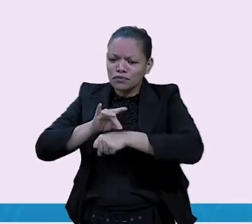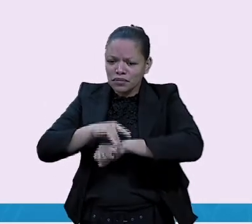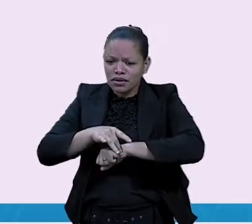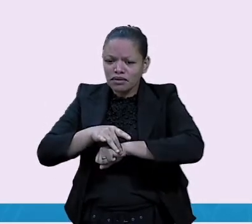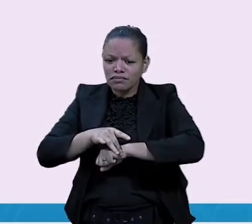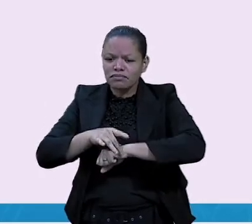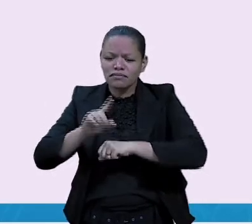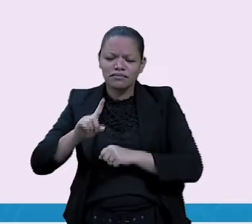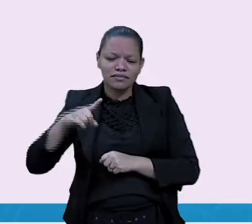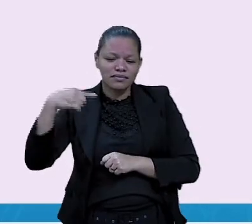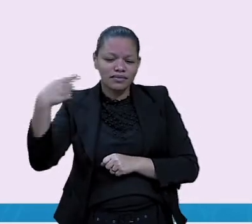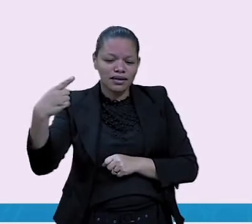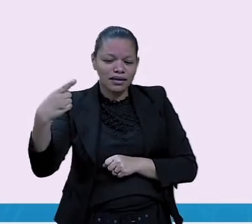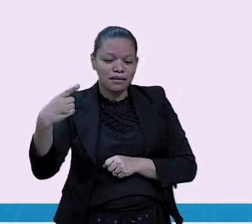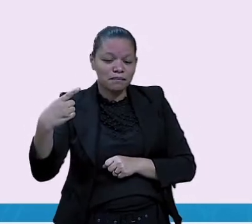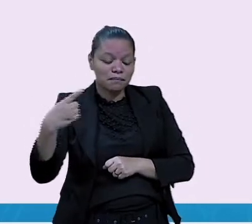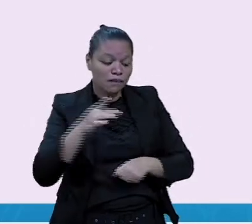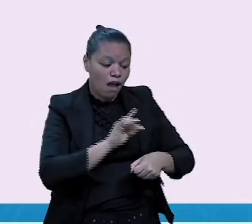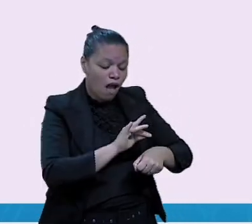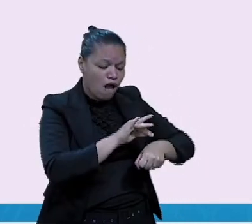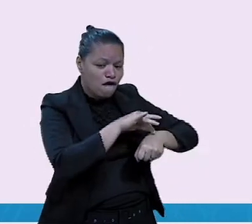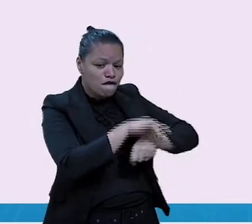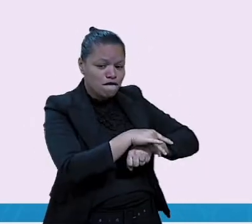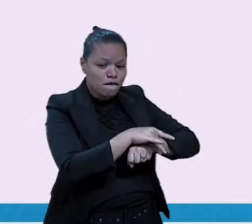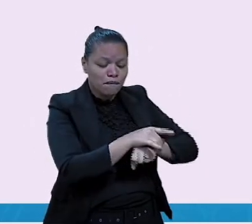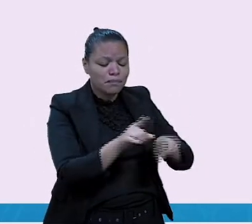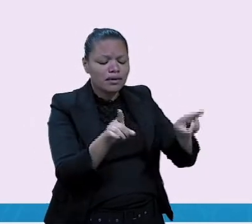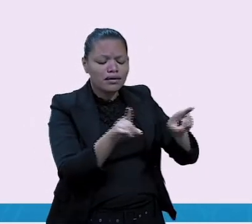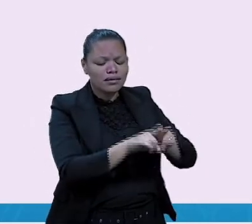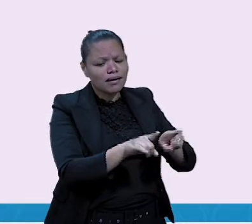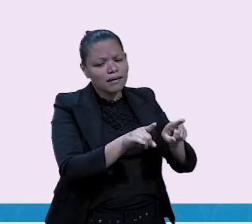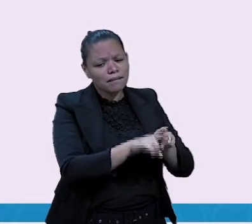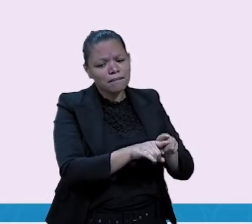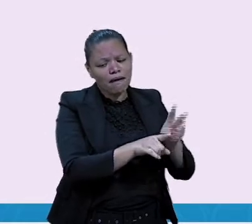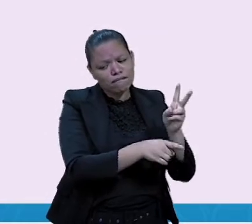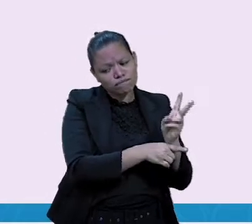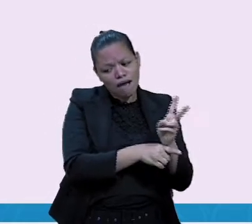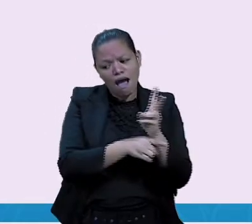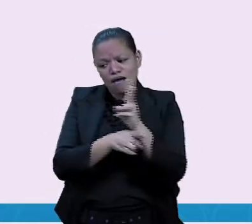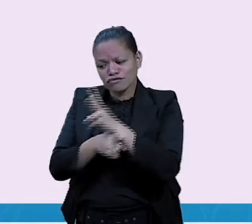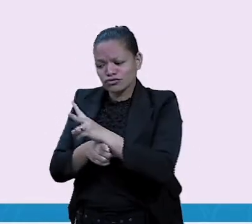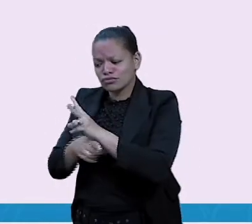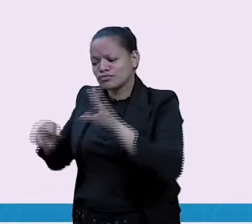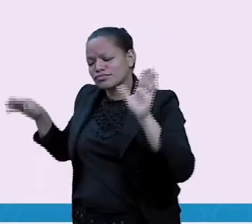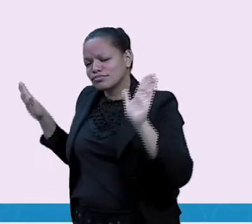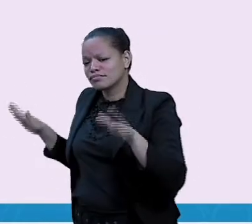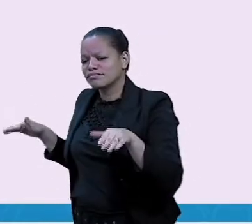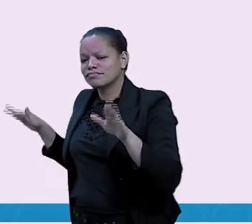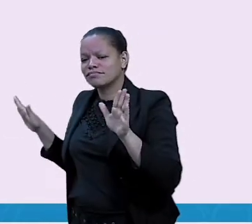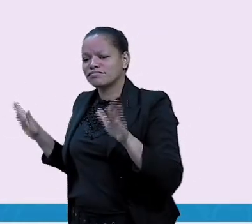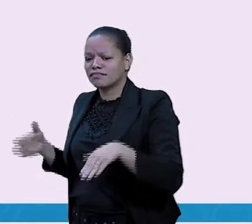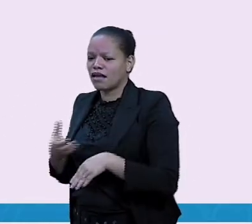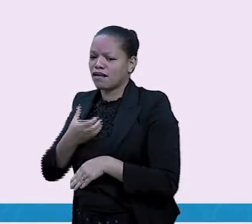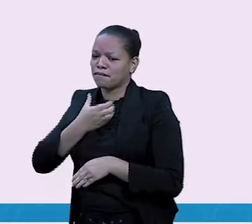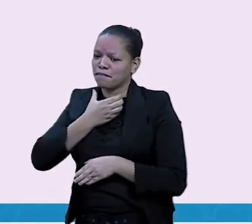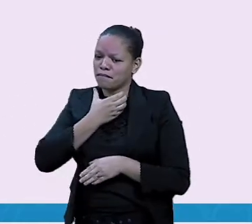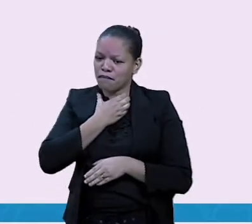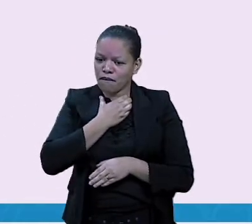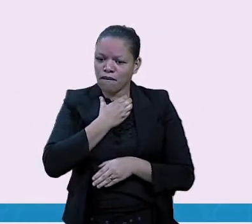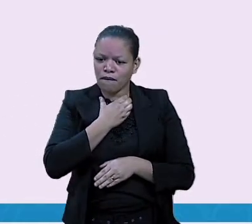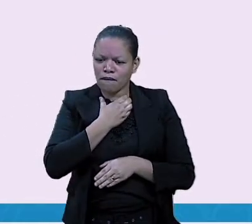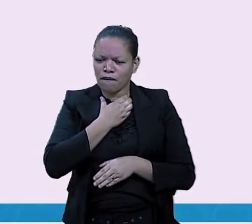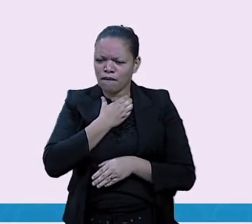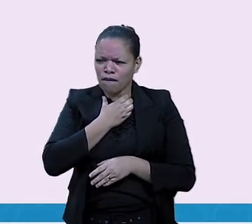teve a oportunidade de retribuir esse favor, salvando a pomba do